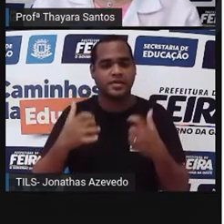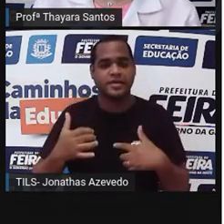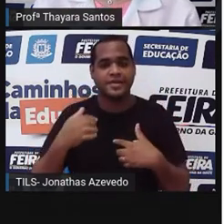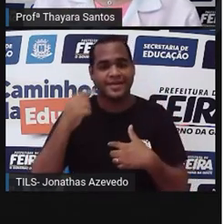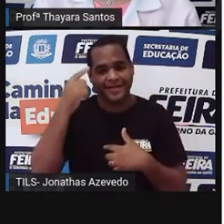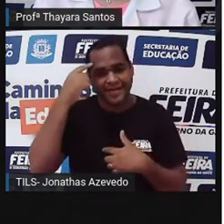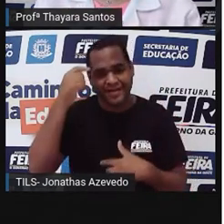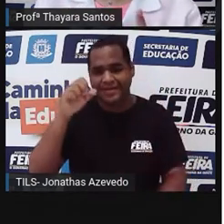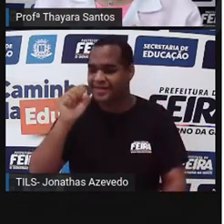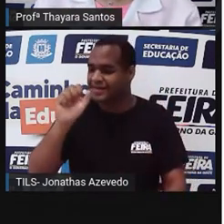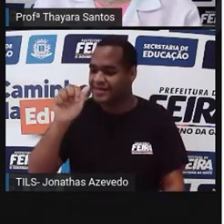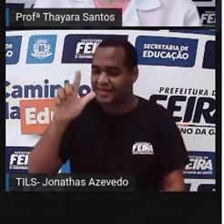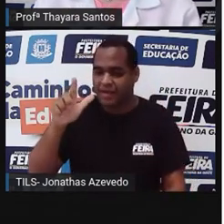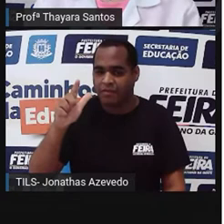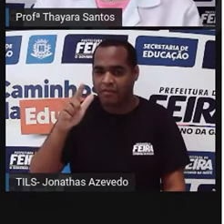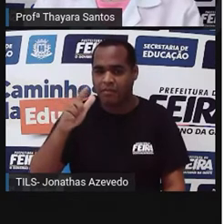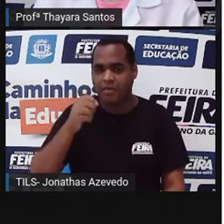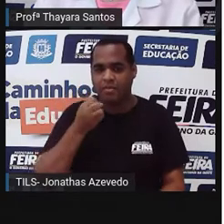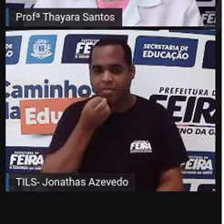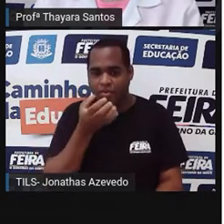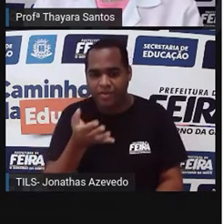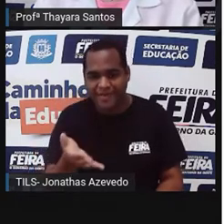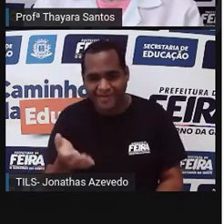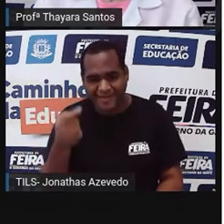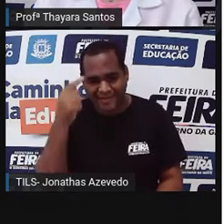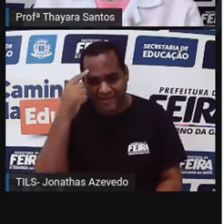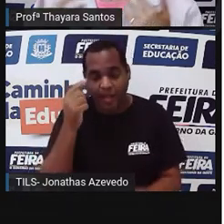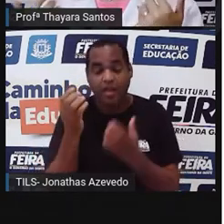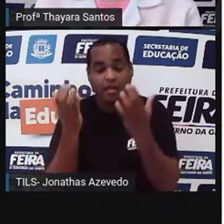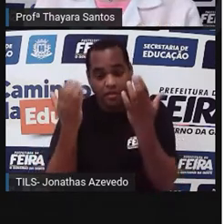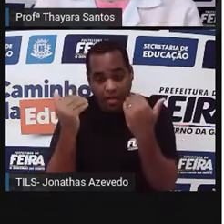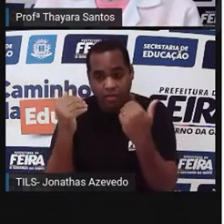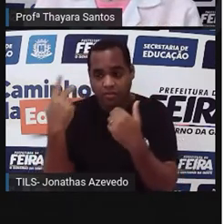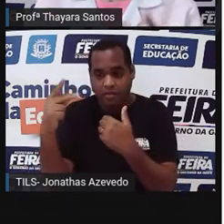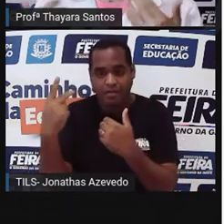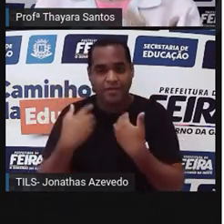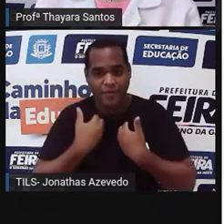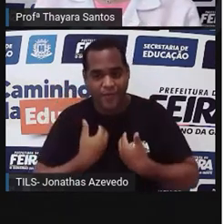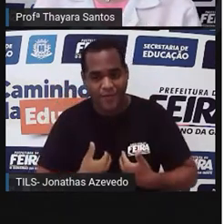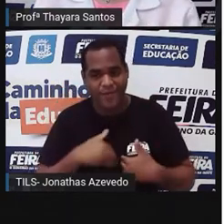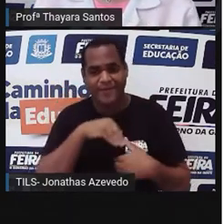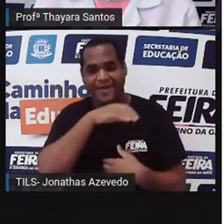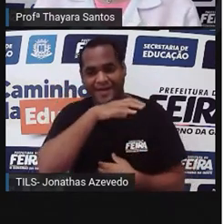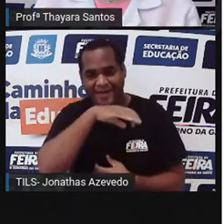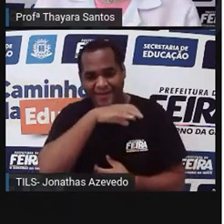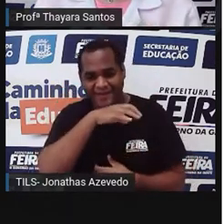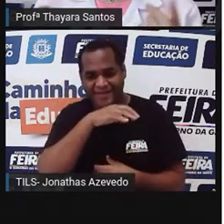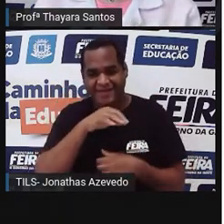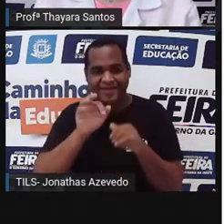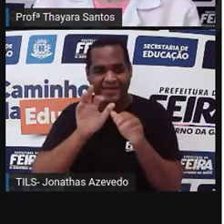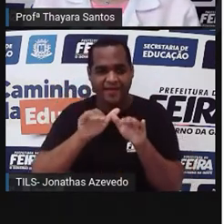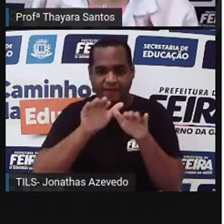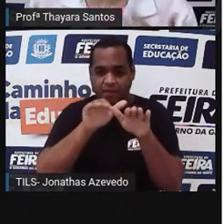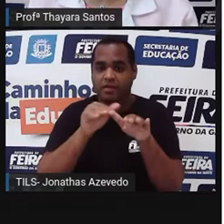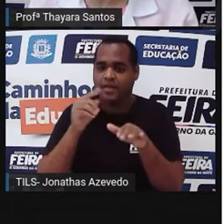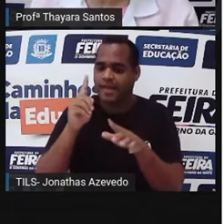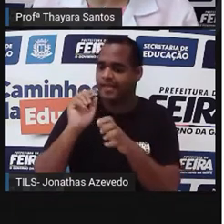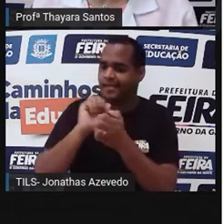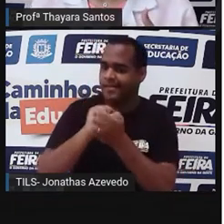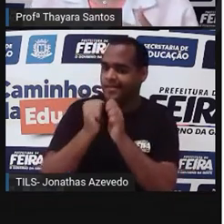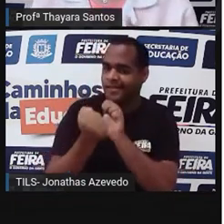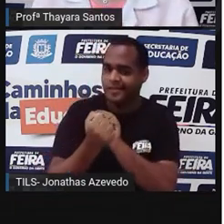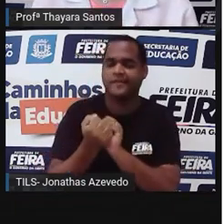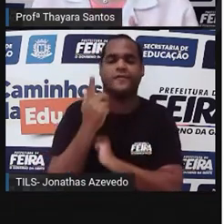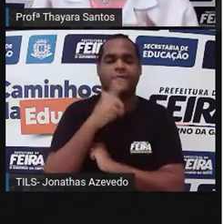esse excesso de sal que pode estar no interior do organismo dela. Então, isso daí é uma estratégia muito interessante, né? Porque se elas acumulassem esse